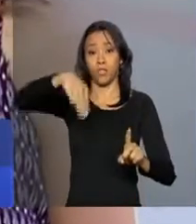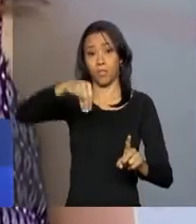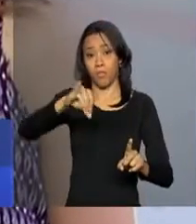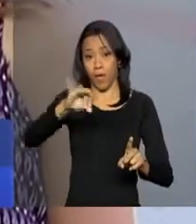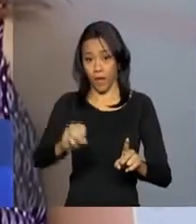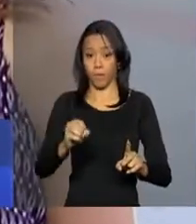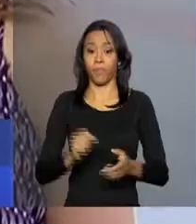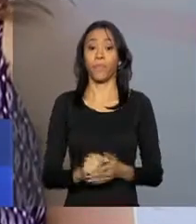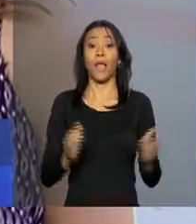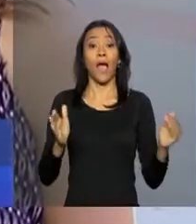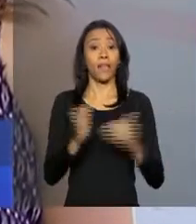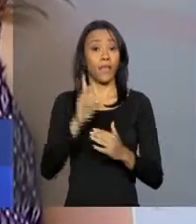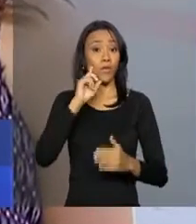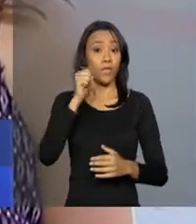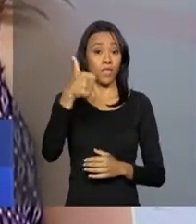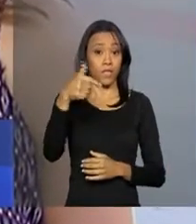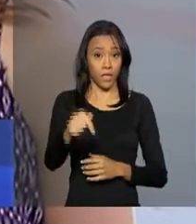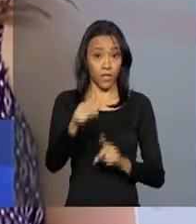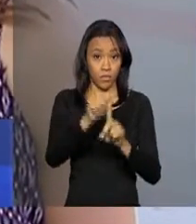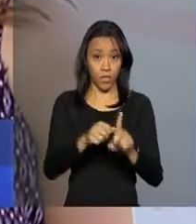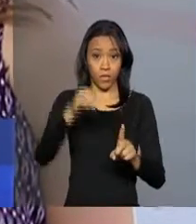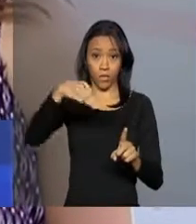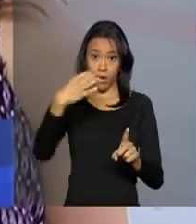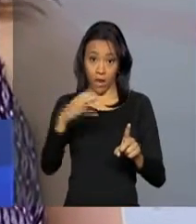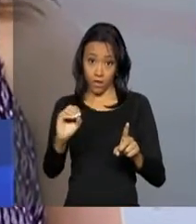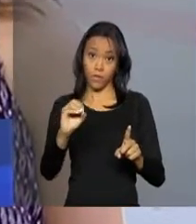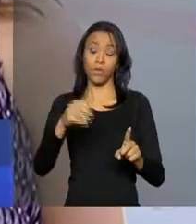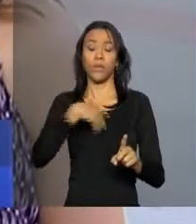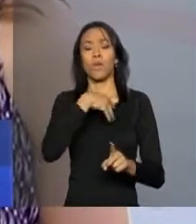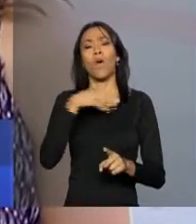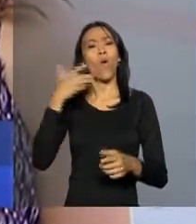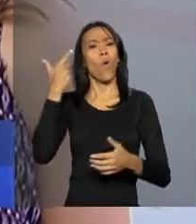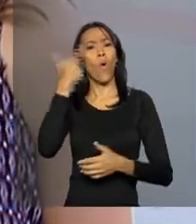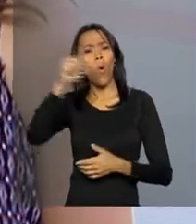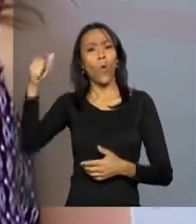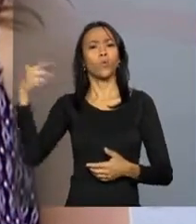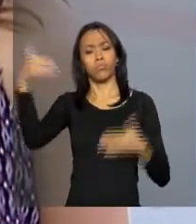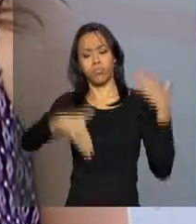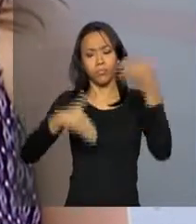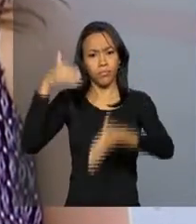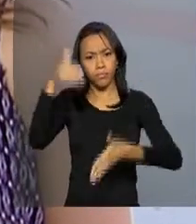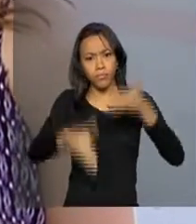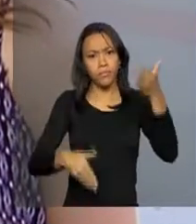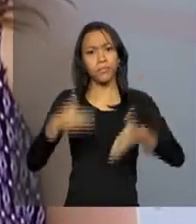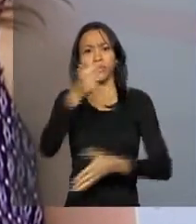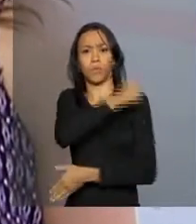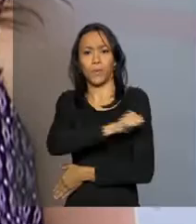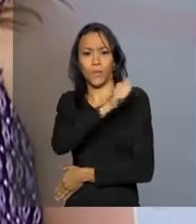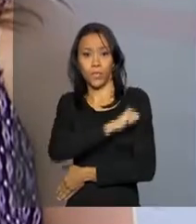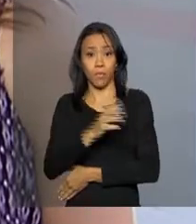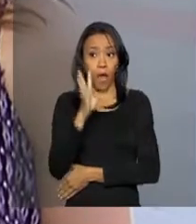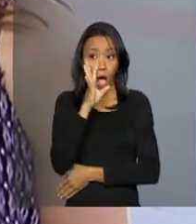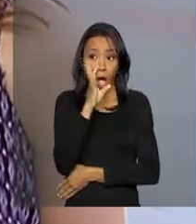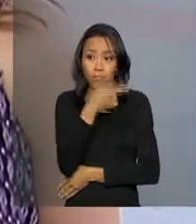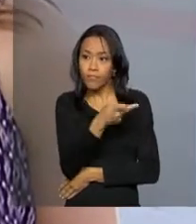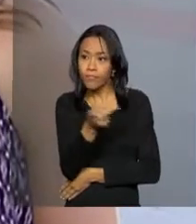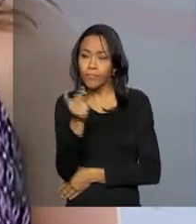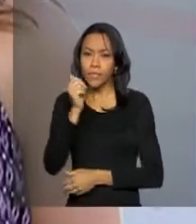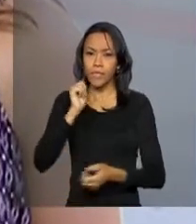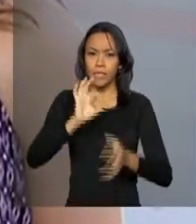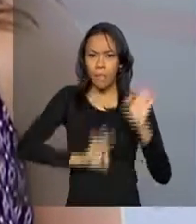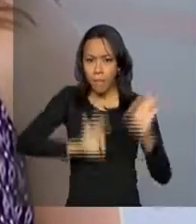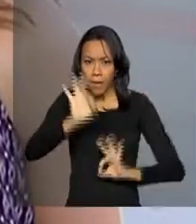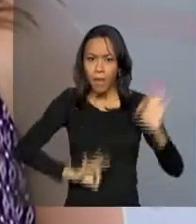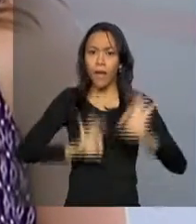dia 17 de março, outros ministros de Estado devem vir até o Rio de Janeiro para acompanhar os preparativos em suas áreas para os Jogos